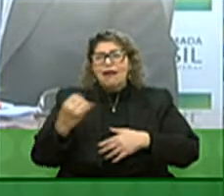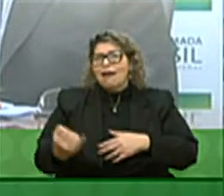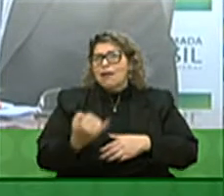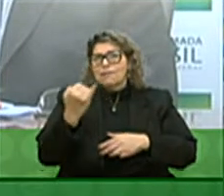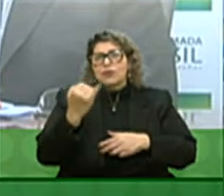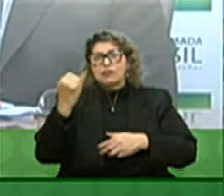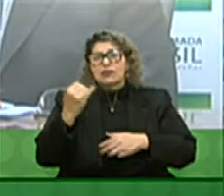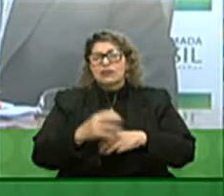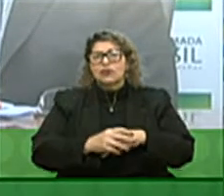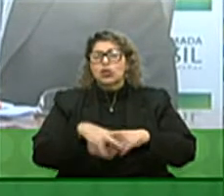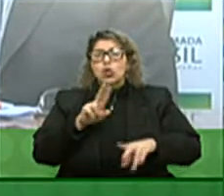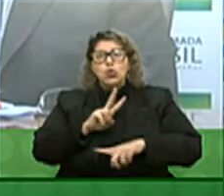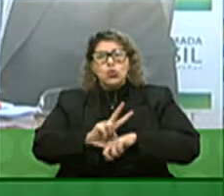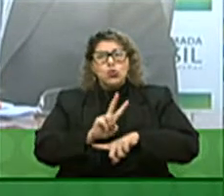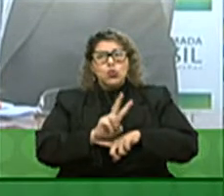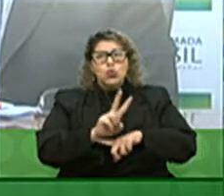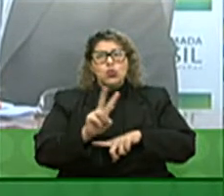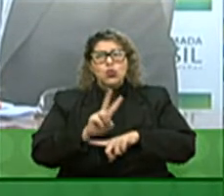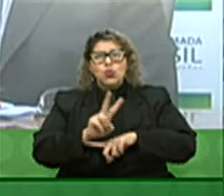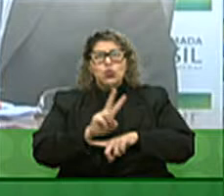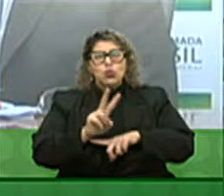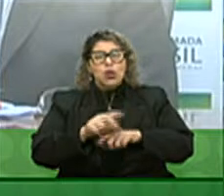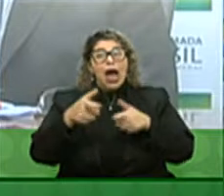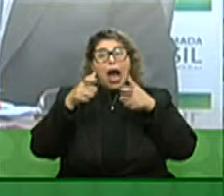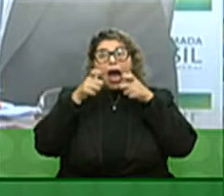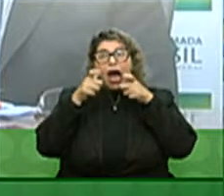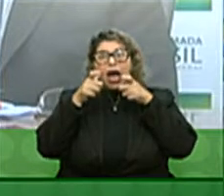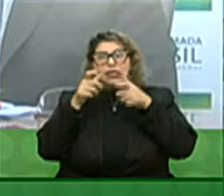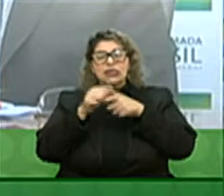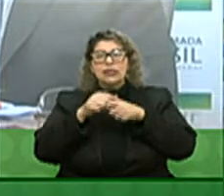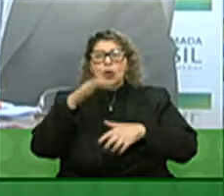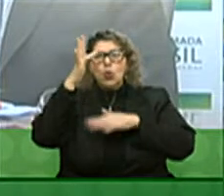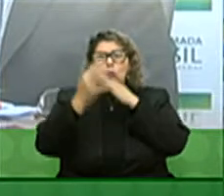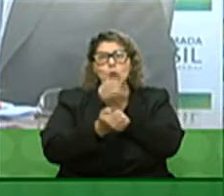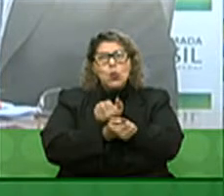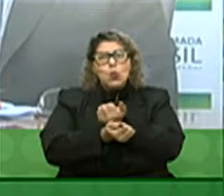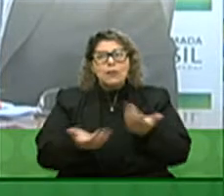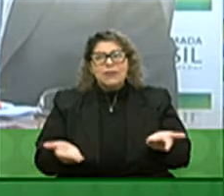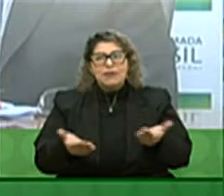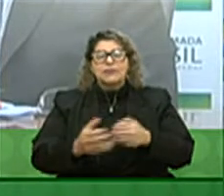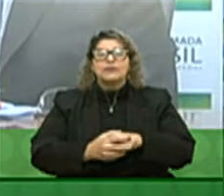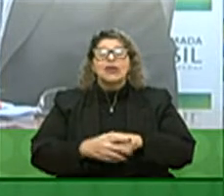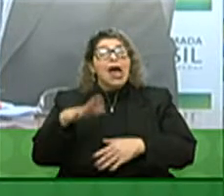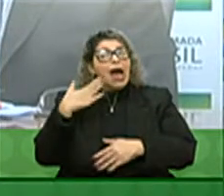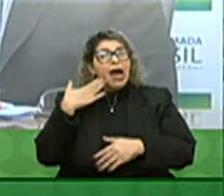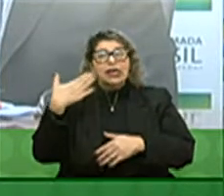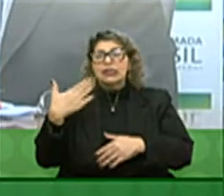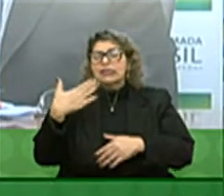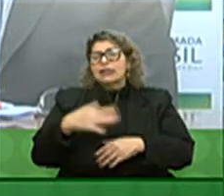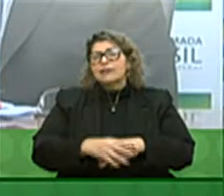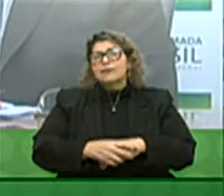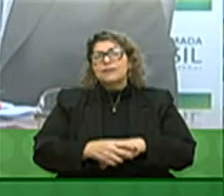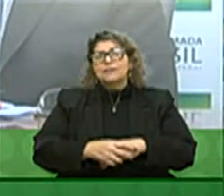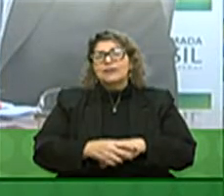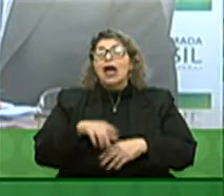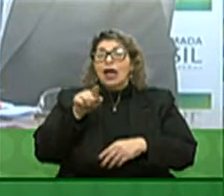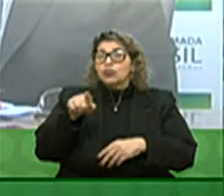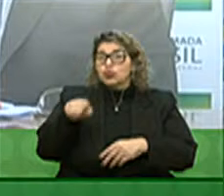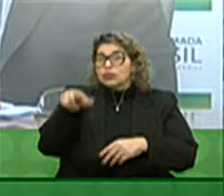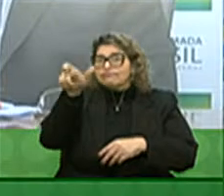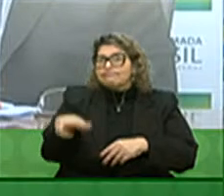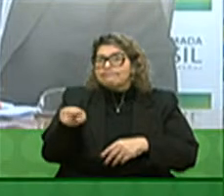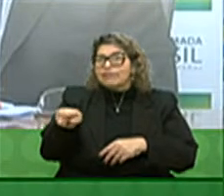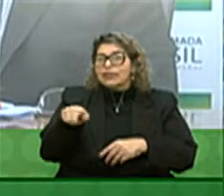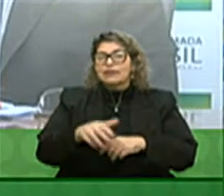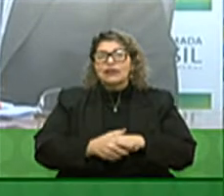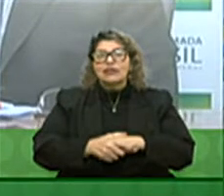no cuidado e na atenção com o meio ambiente dito isso eu quero agradecer mais uma vez a sua presença